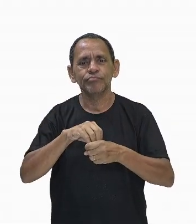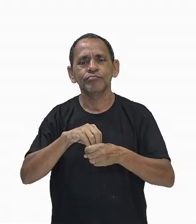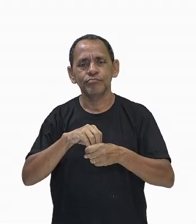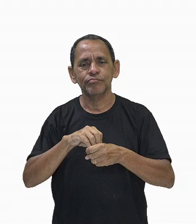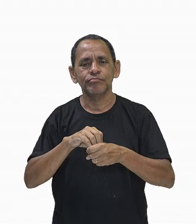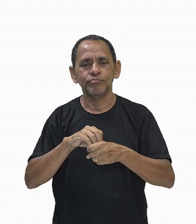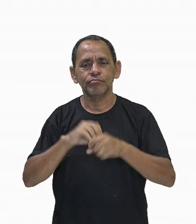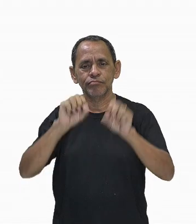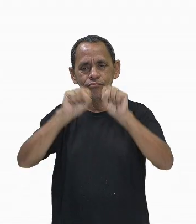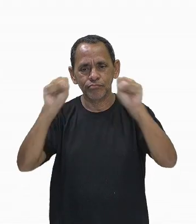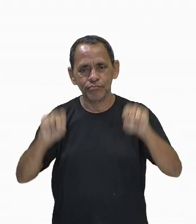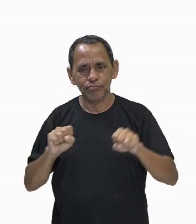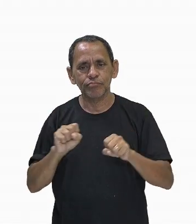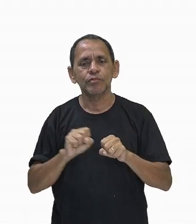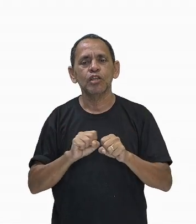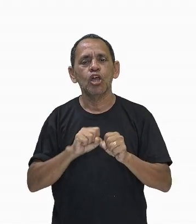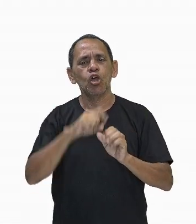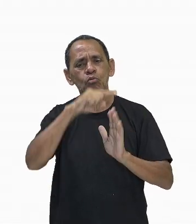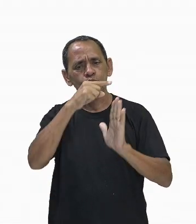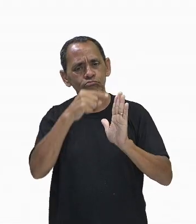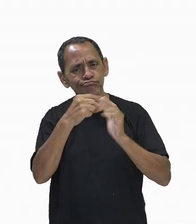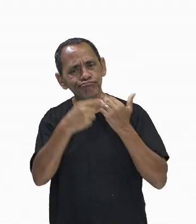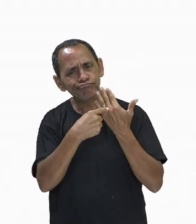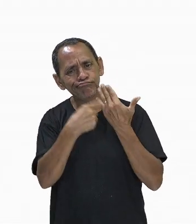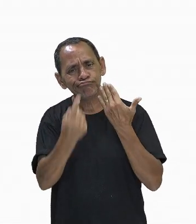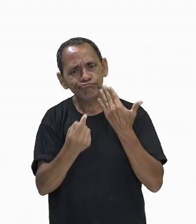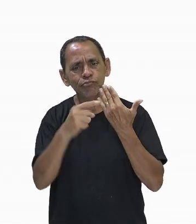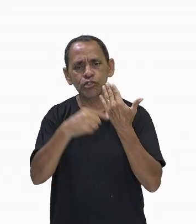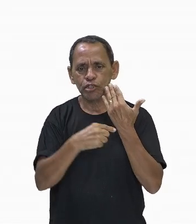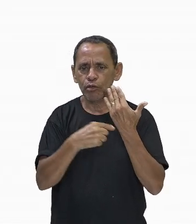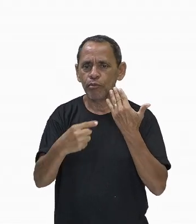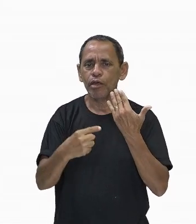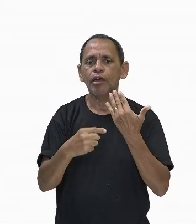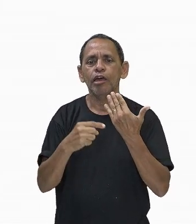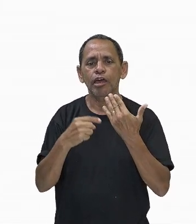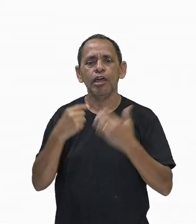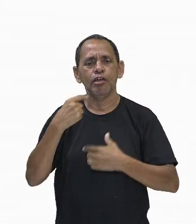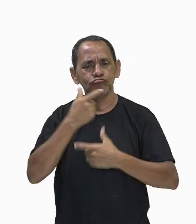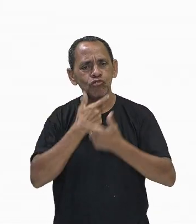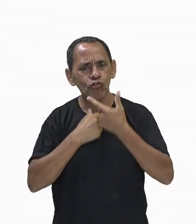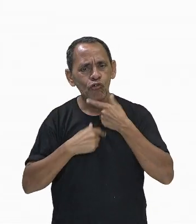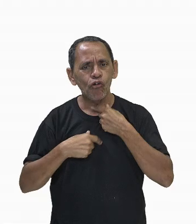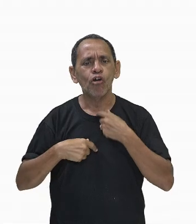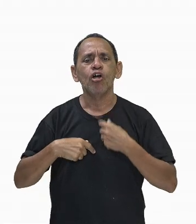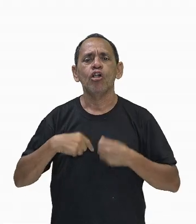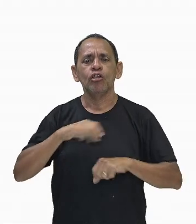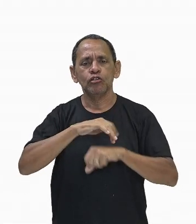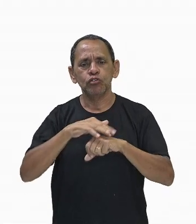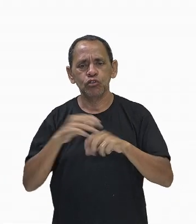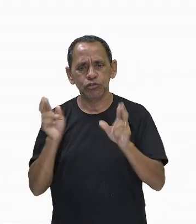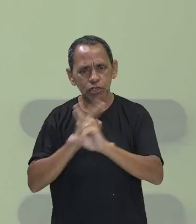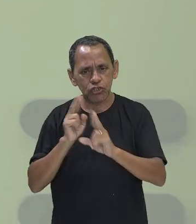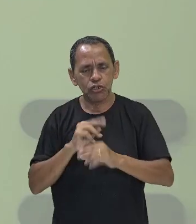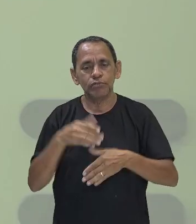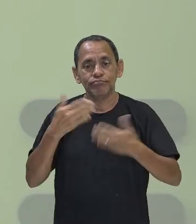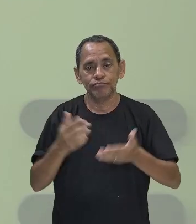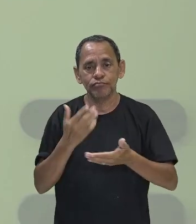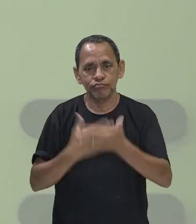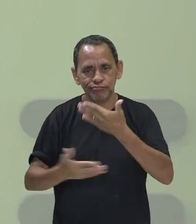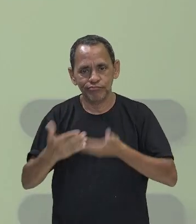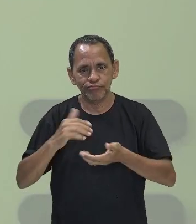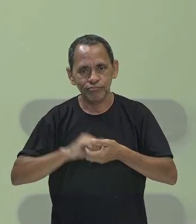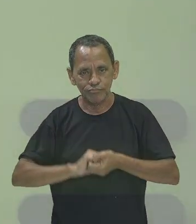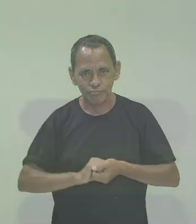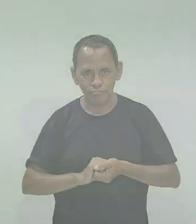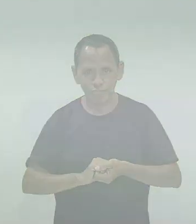Imunológica, Componentes do Sistema Linfático, Funções e Doenças Relacionadas. Então, vamos começar a